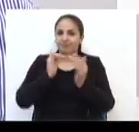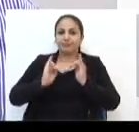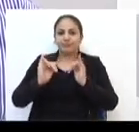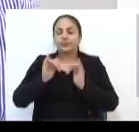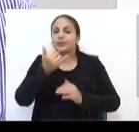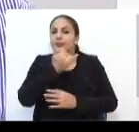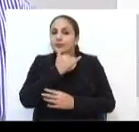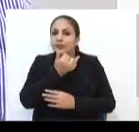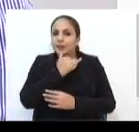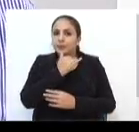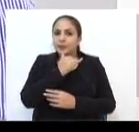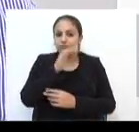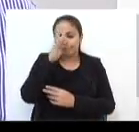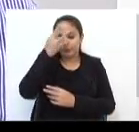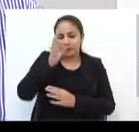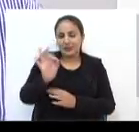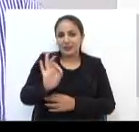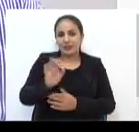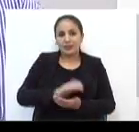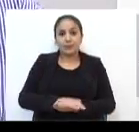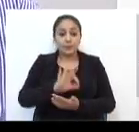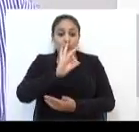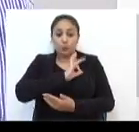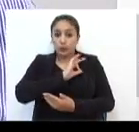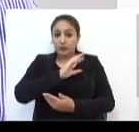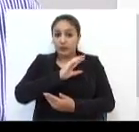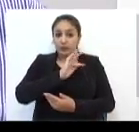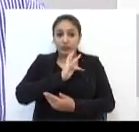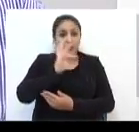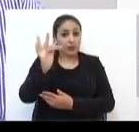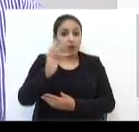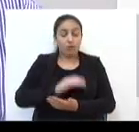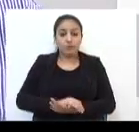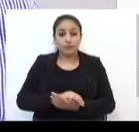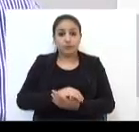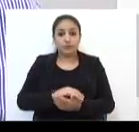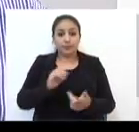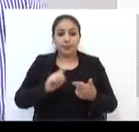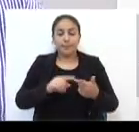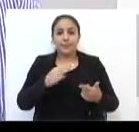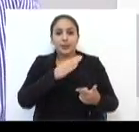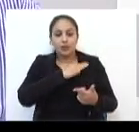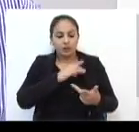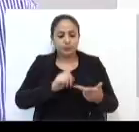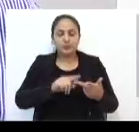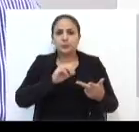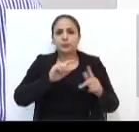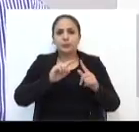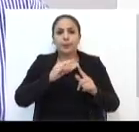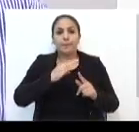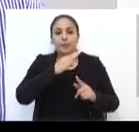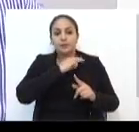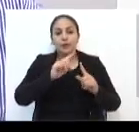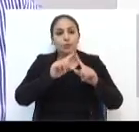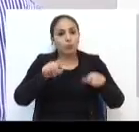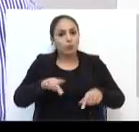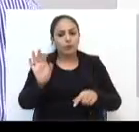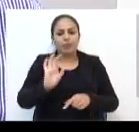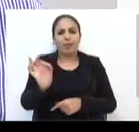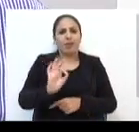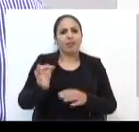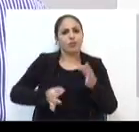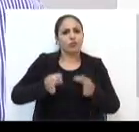infelizmente, as providências não são tomadas. Nem pela Polícia Federal, nem pela Brigada Militar, nem pelo Ministério Público e nem pelo